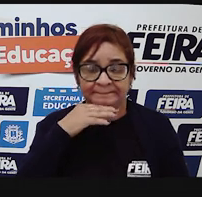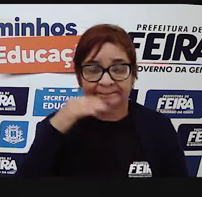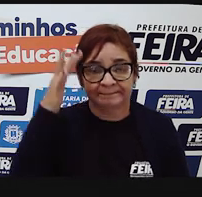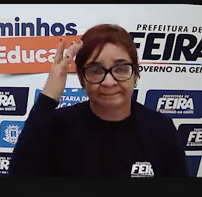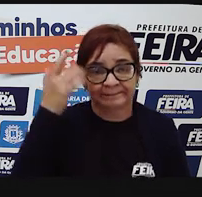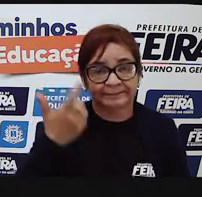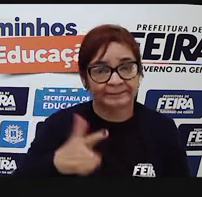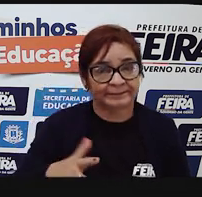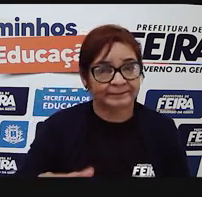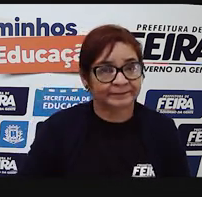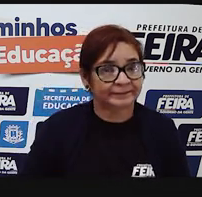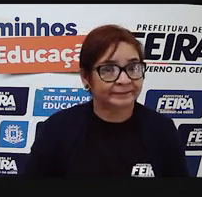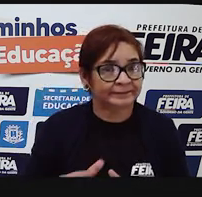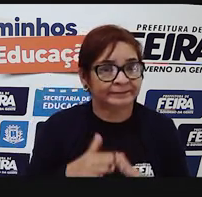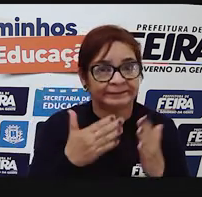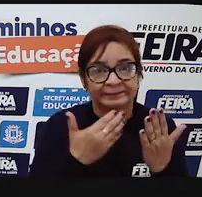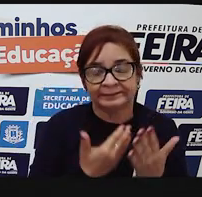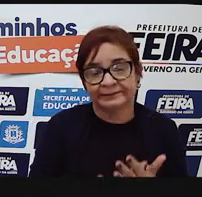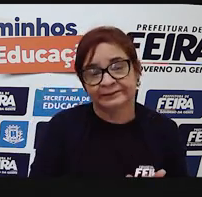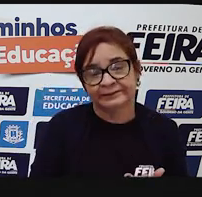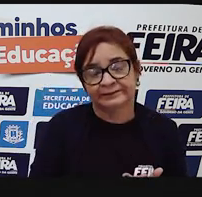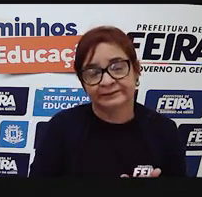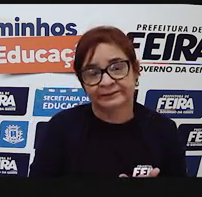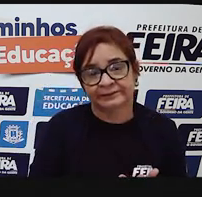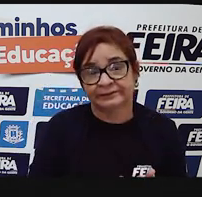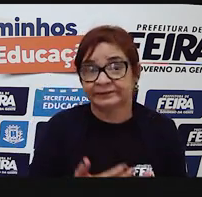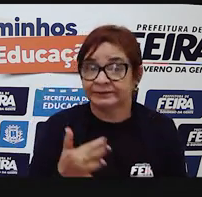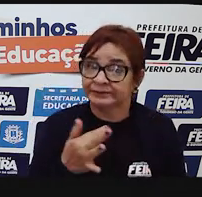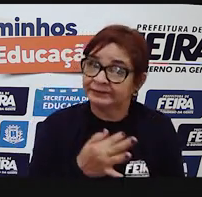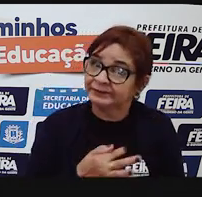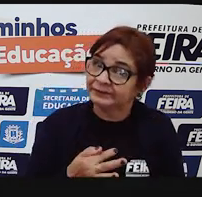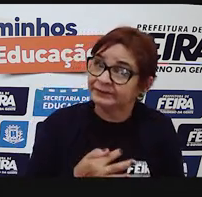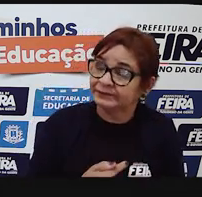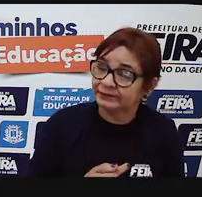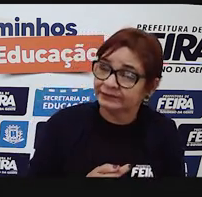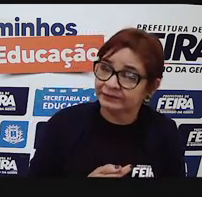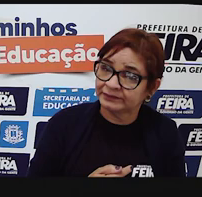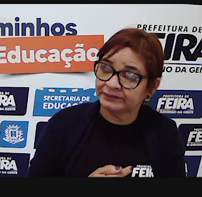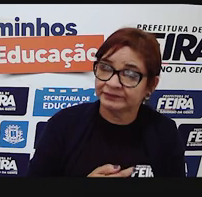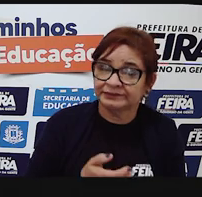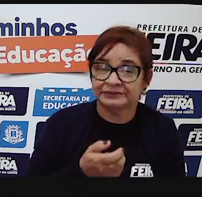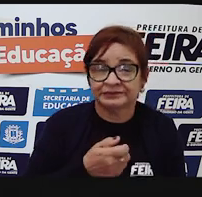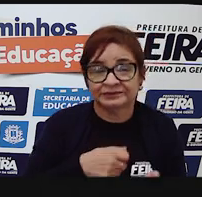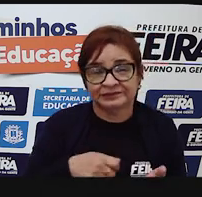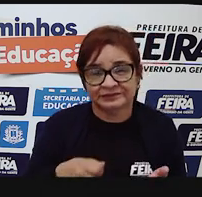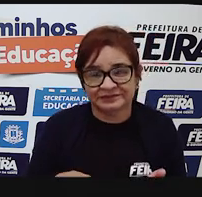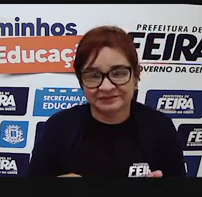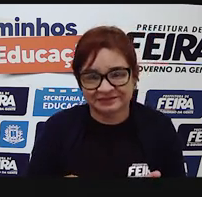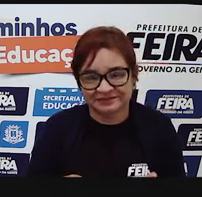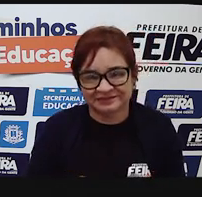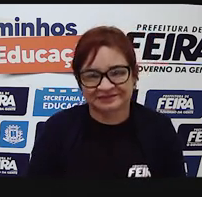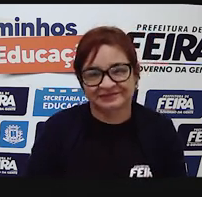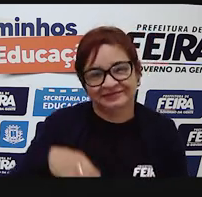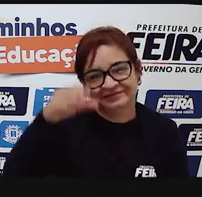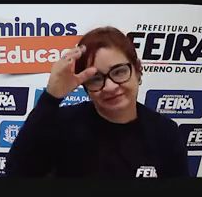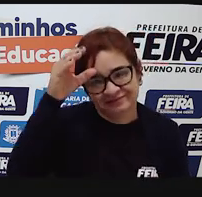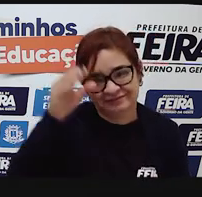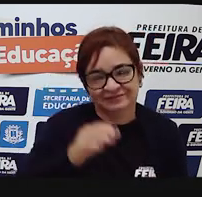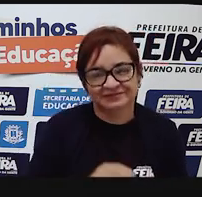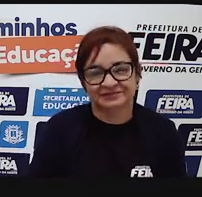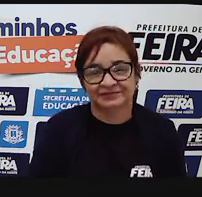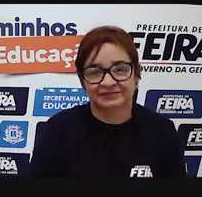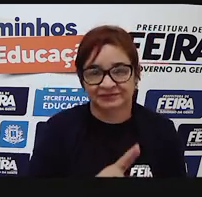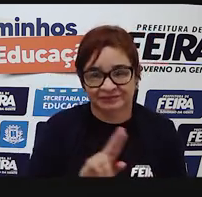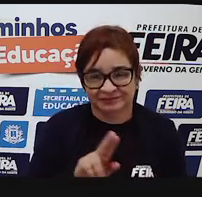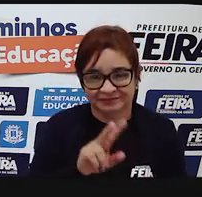amanhã não vai ter aula, porque pode ser feriado. Assinado, tia Paulina. É verdade esse bilhete.